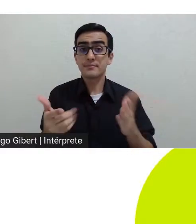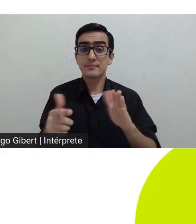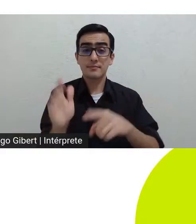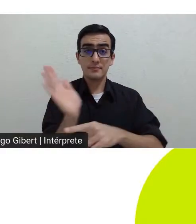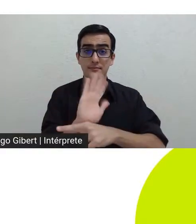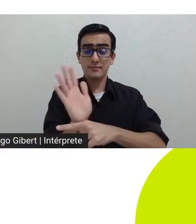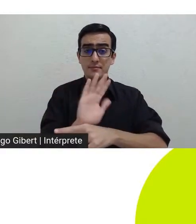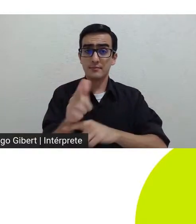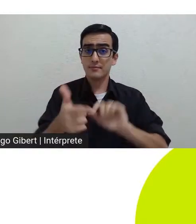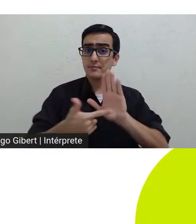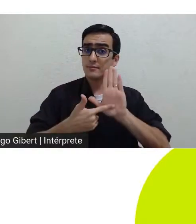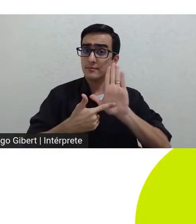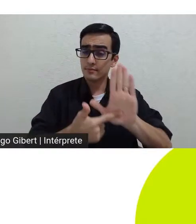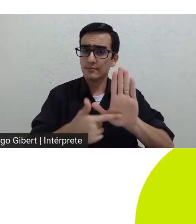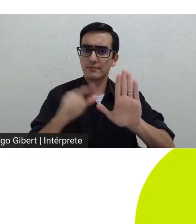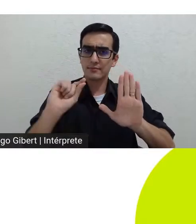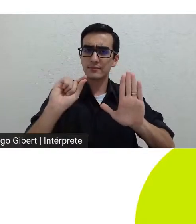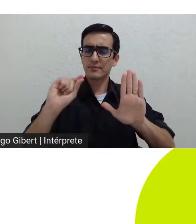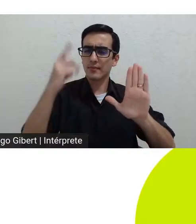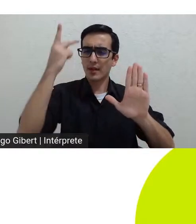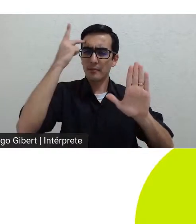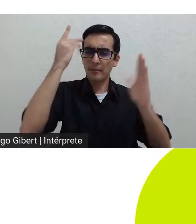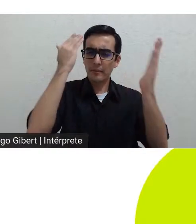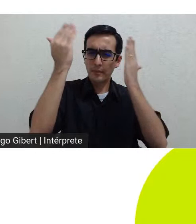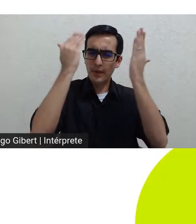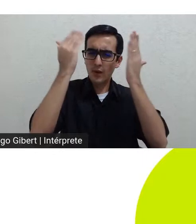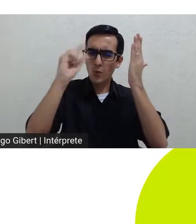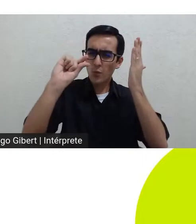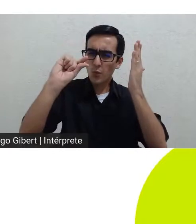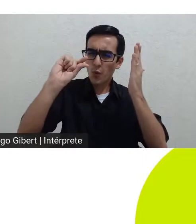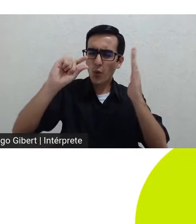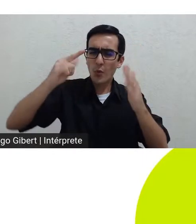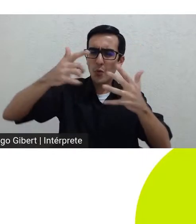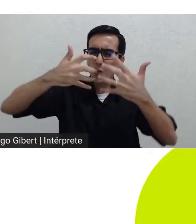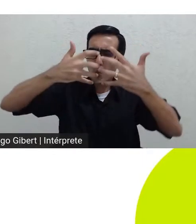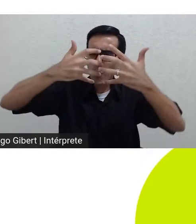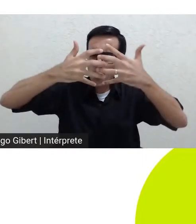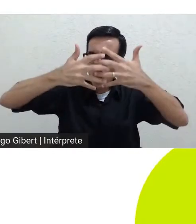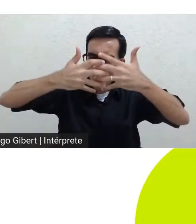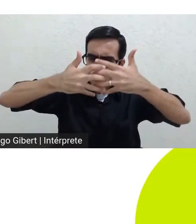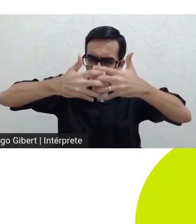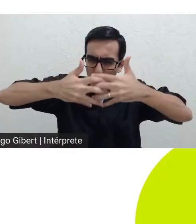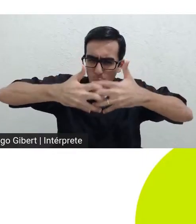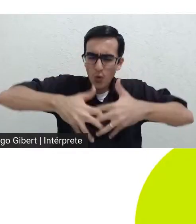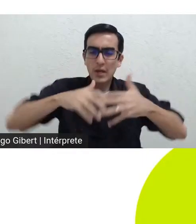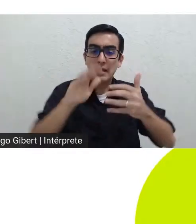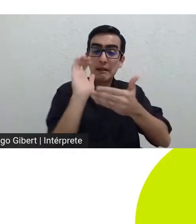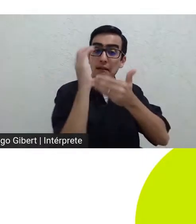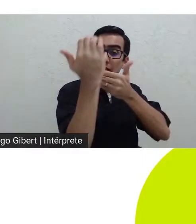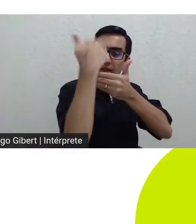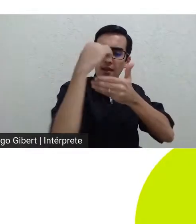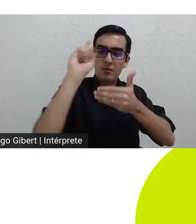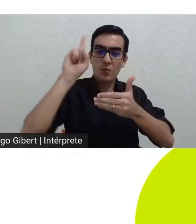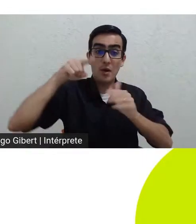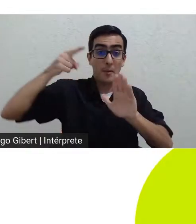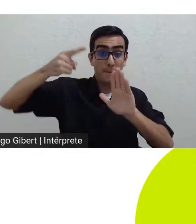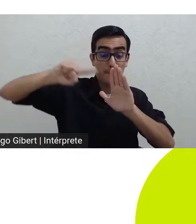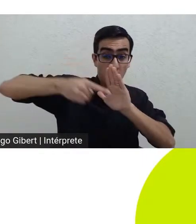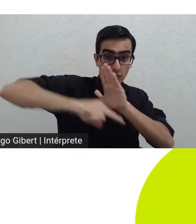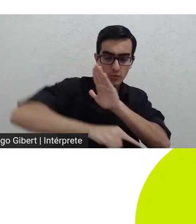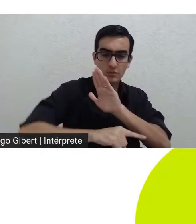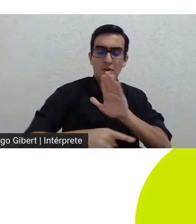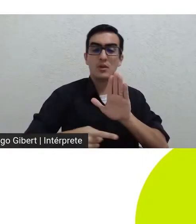elementos psíquicos mais complexos na neurose obsessiva encontra-se em jogo um conflito